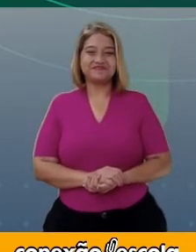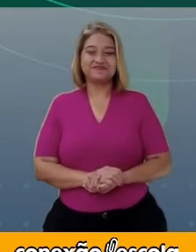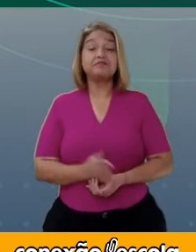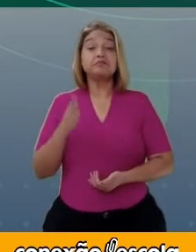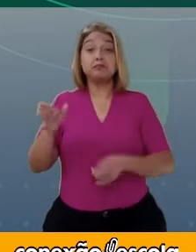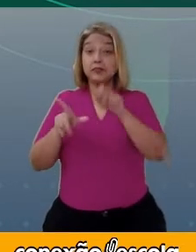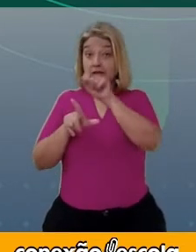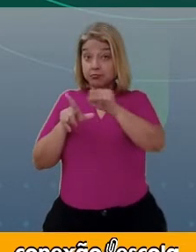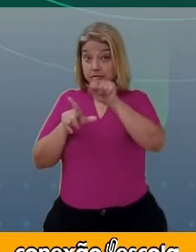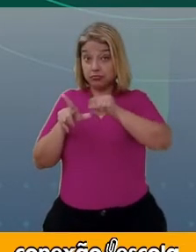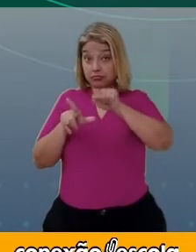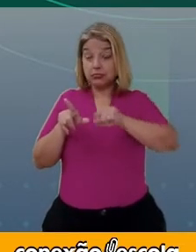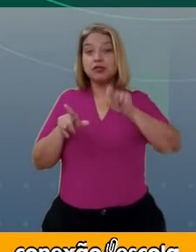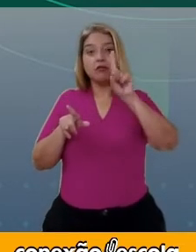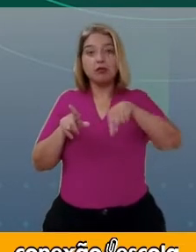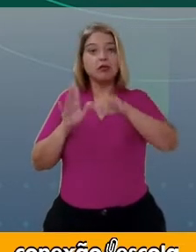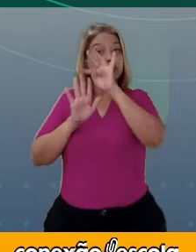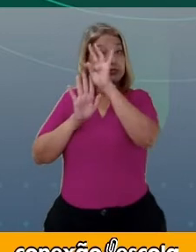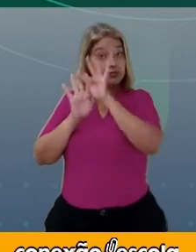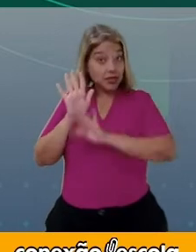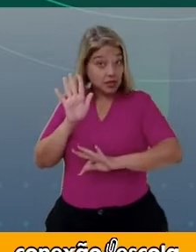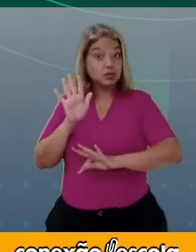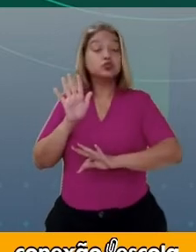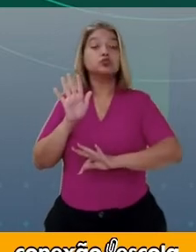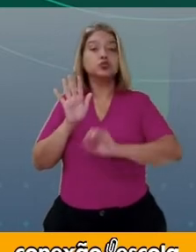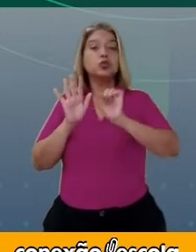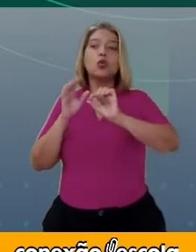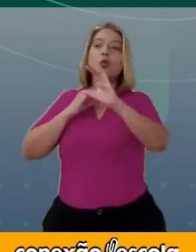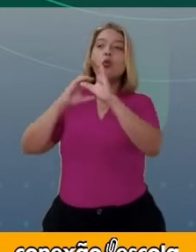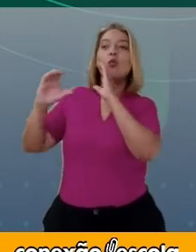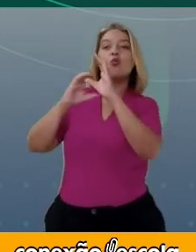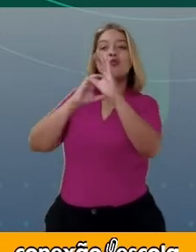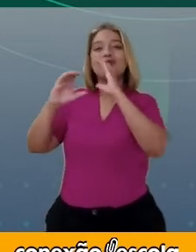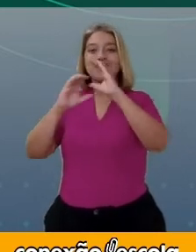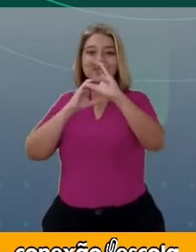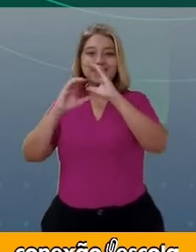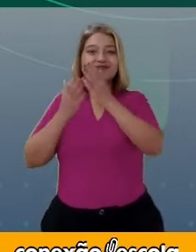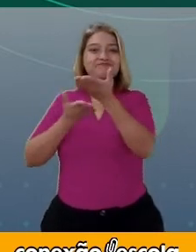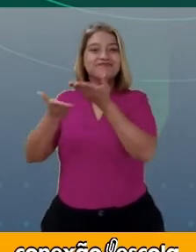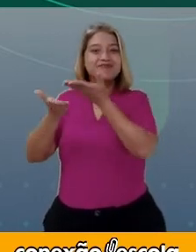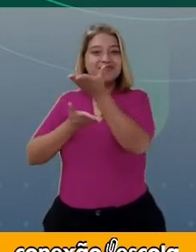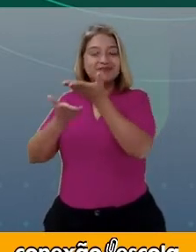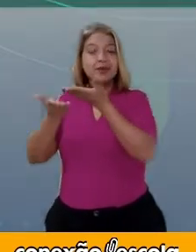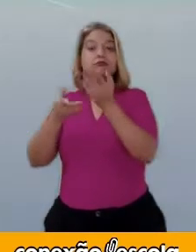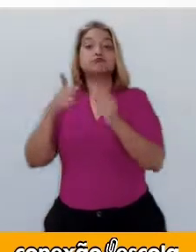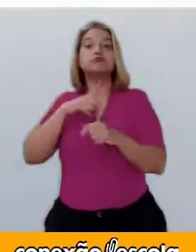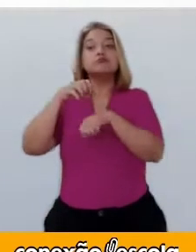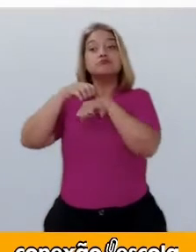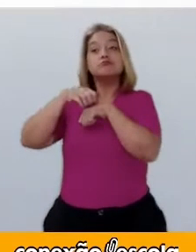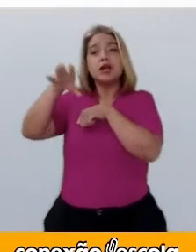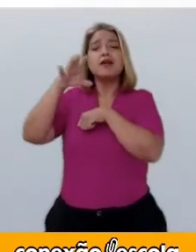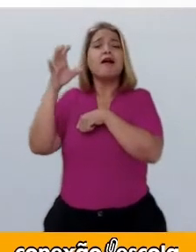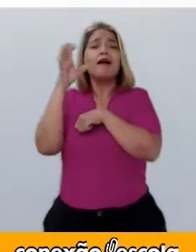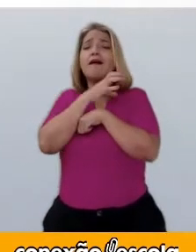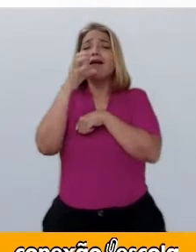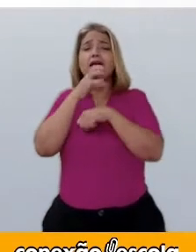Os bilhetes são textos comunicativos que contêm mensagens